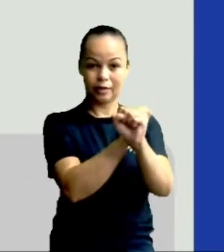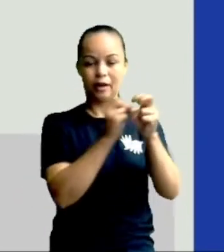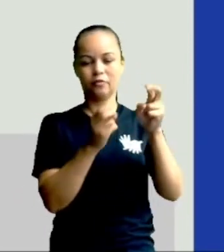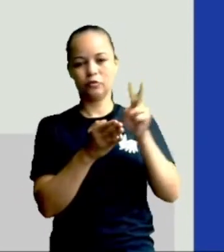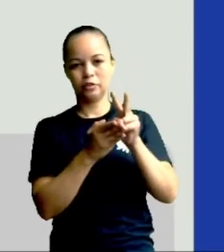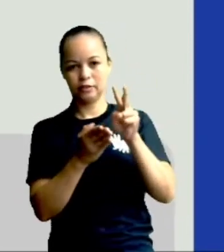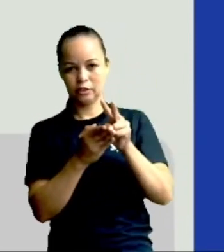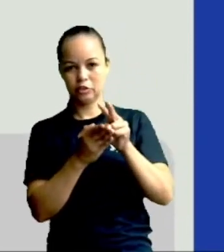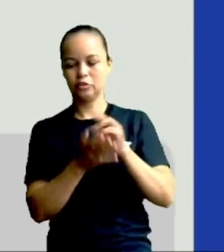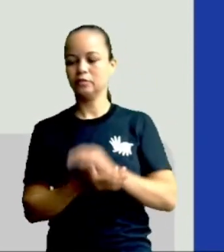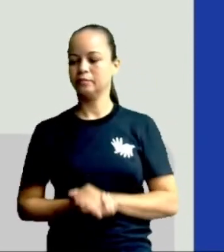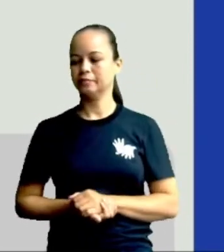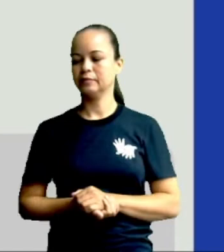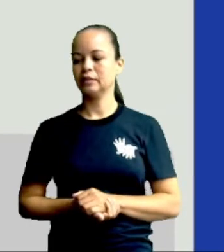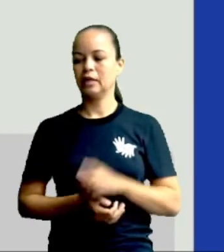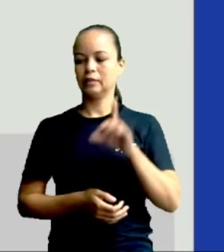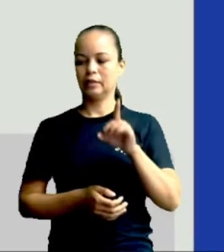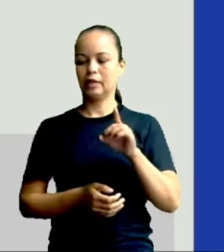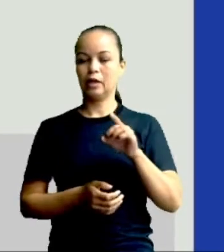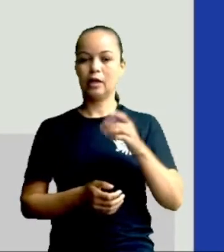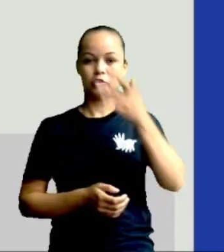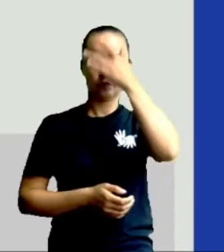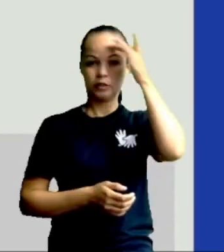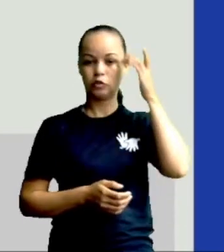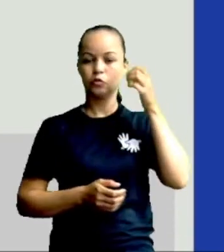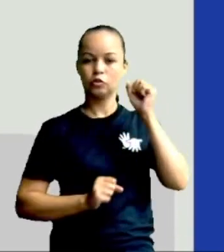Ou letra D, os grandes produtores de café.